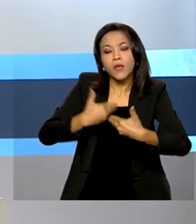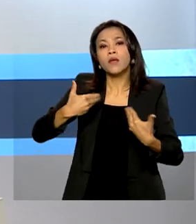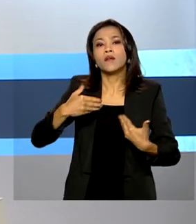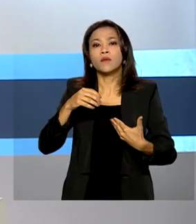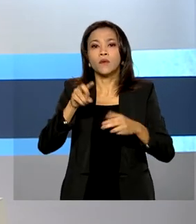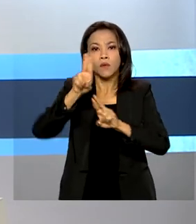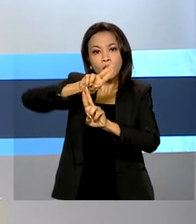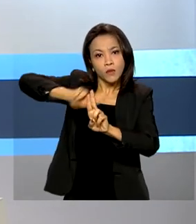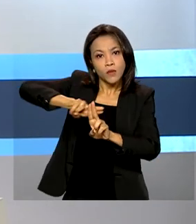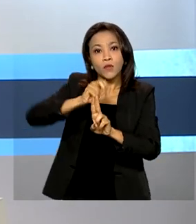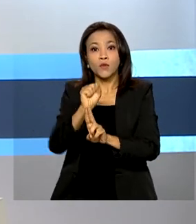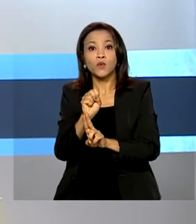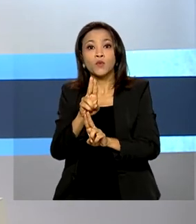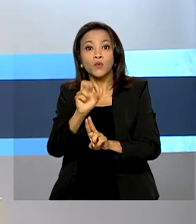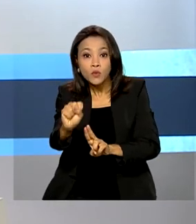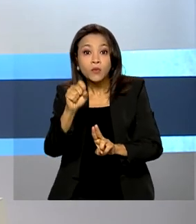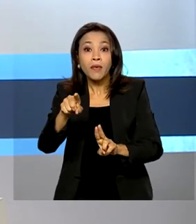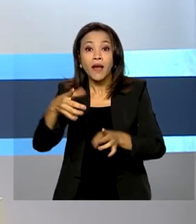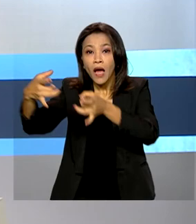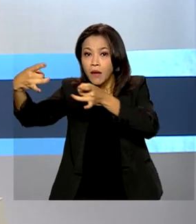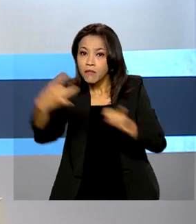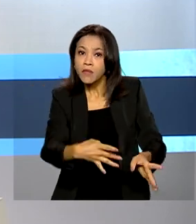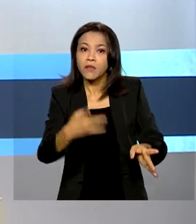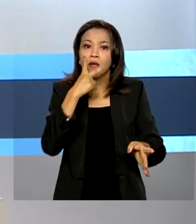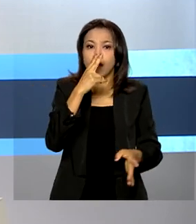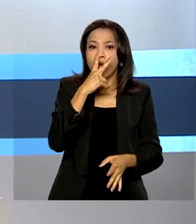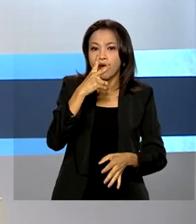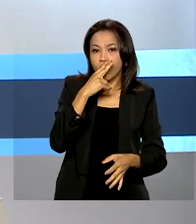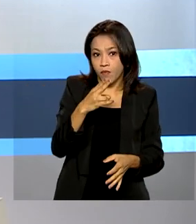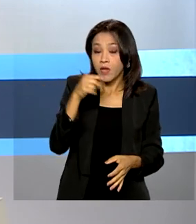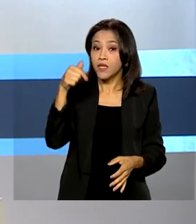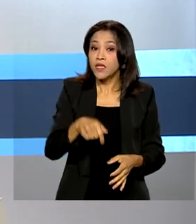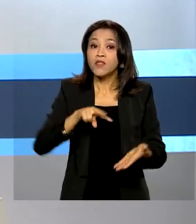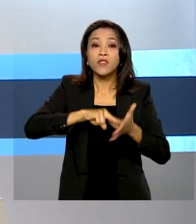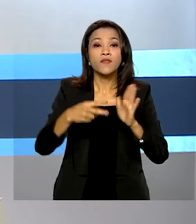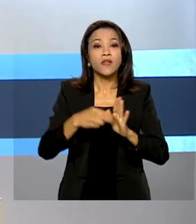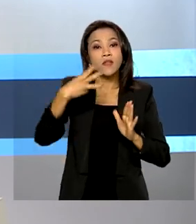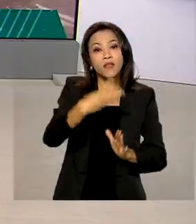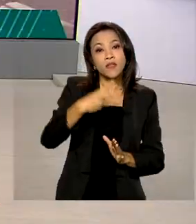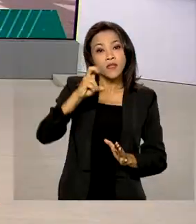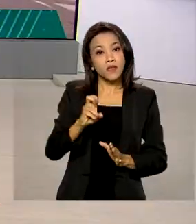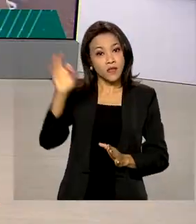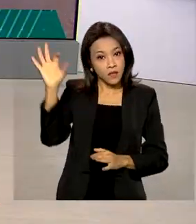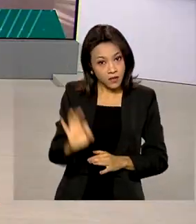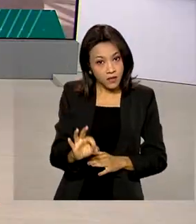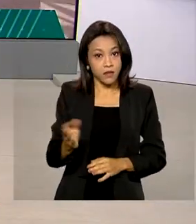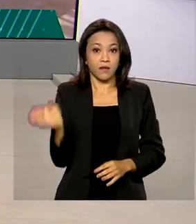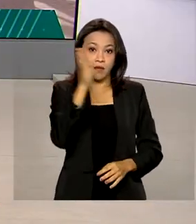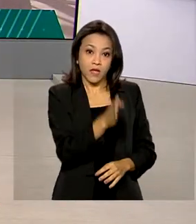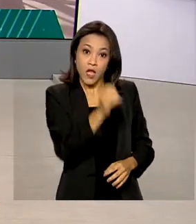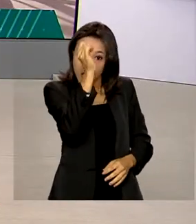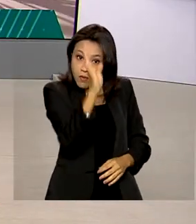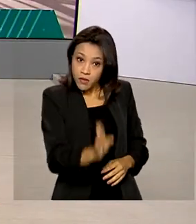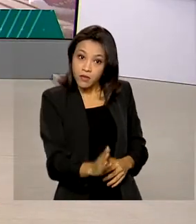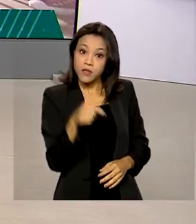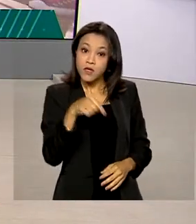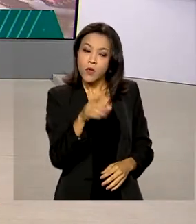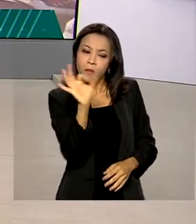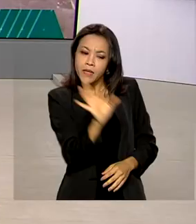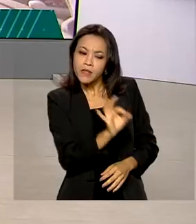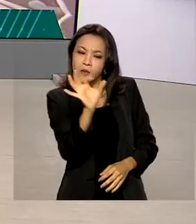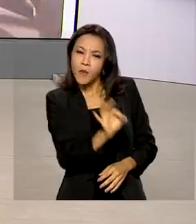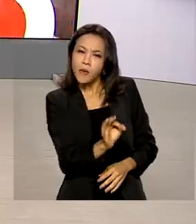Isso representa um aumento de 35% em comparação com o ano passado. No Brasil, o percentual de